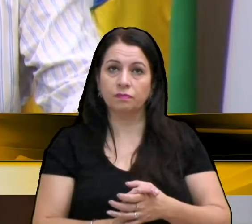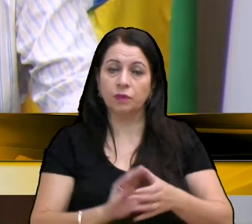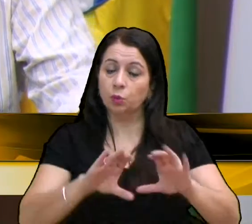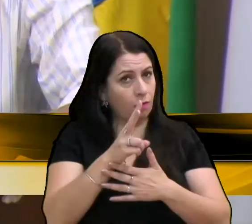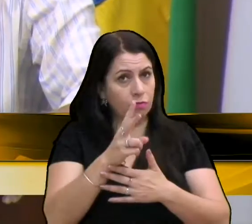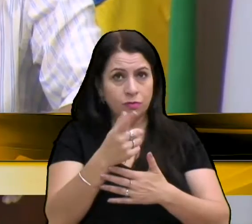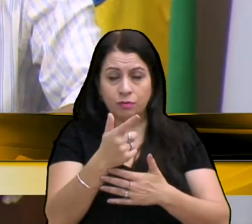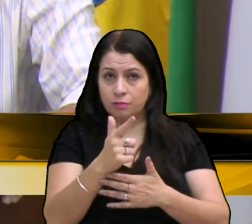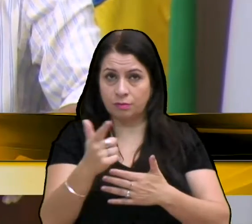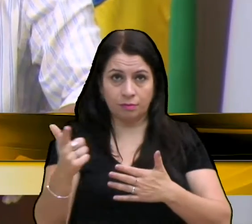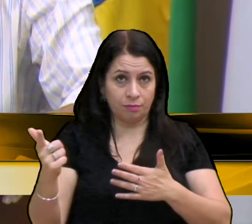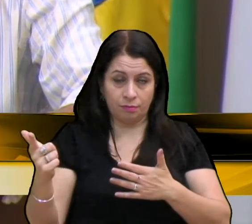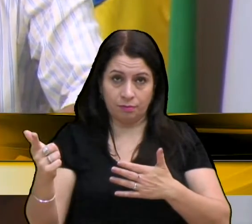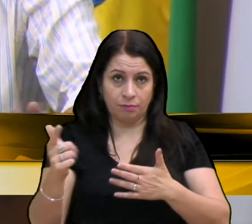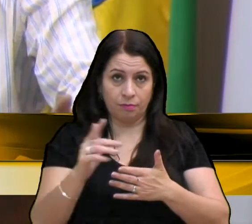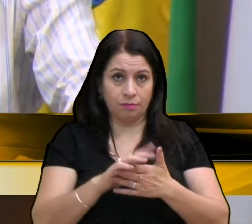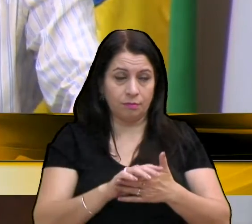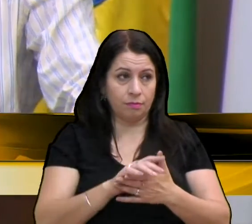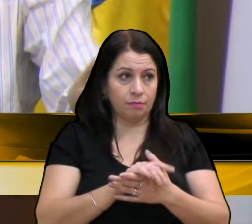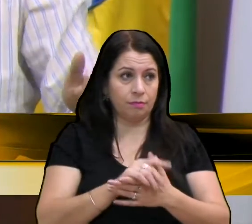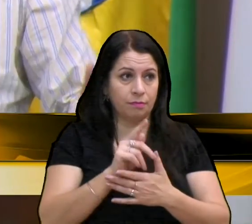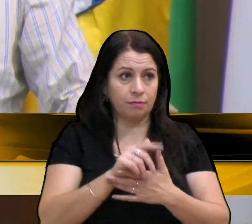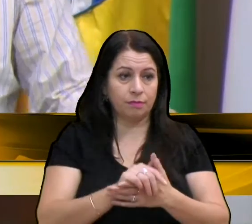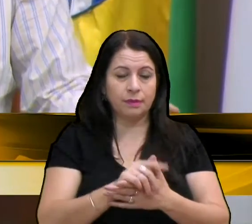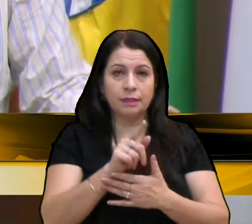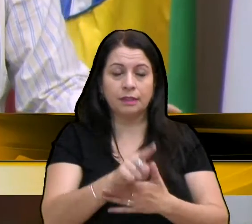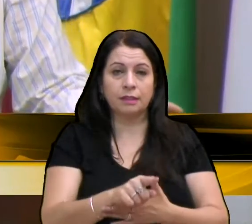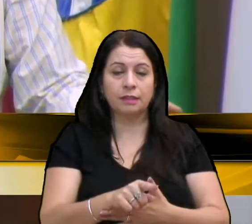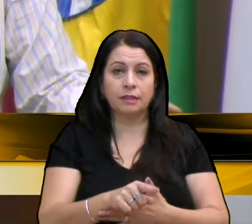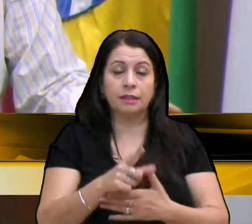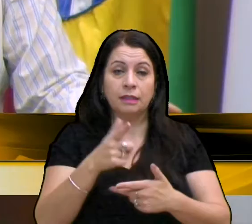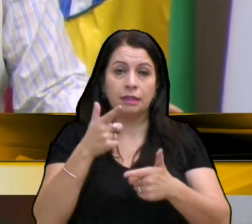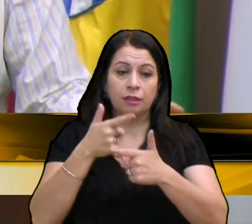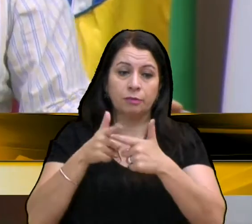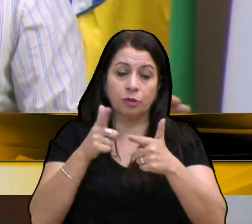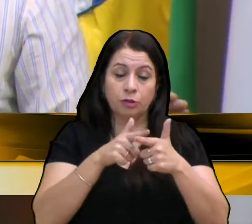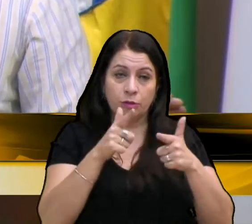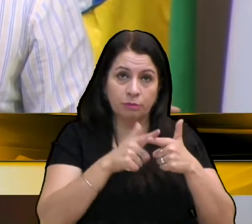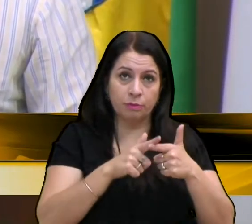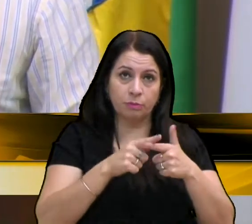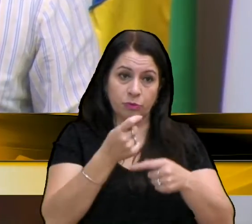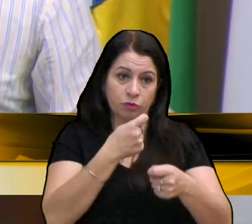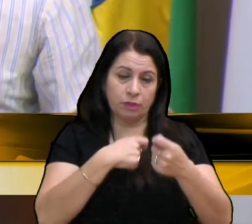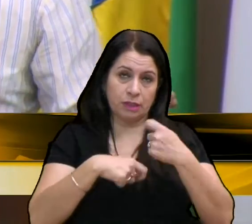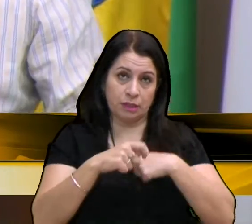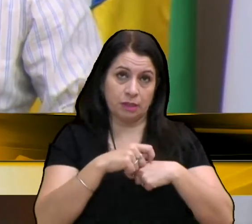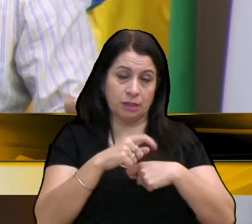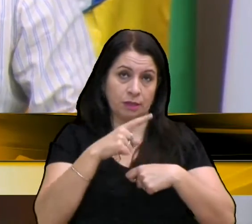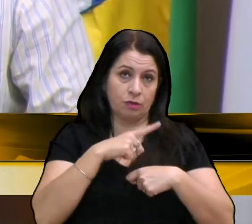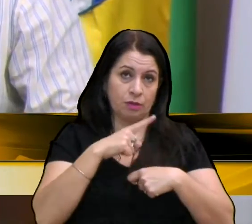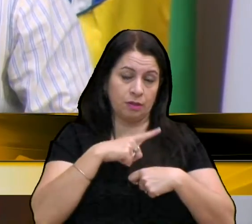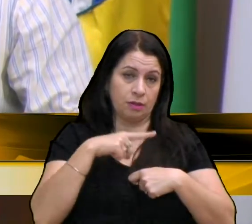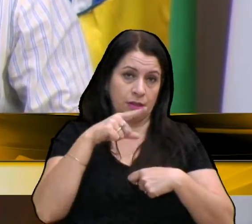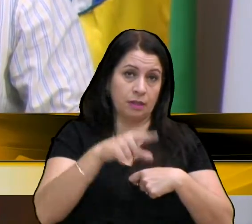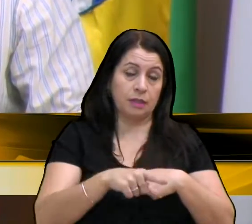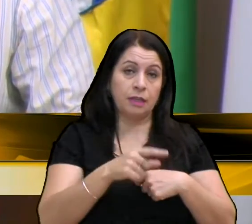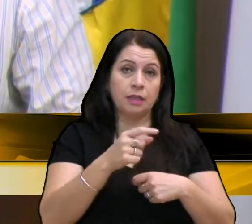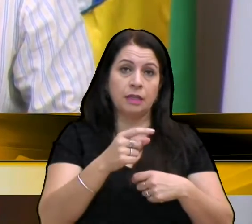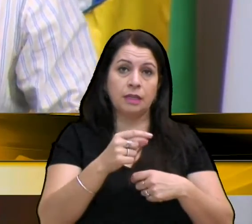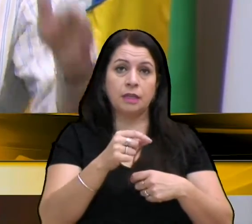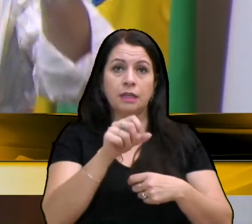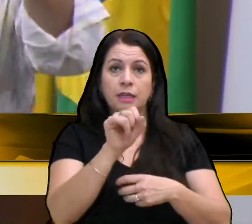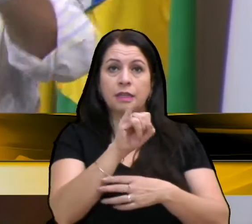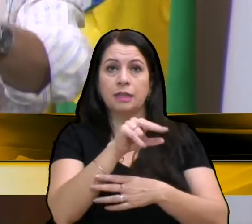mercado. E nós sabemos dos graves problemas de gestão que tem a Seguridade